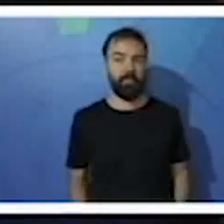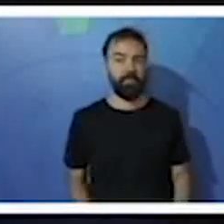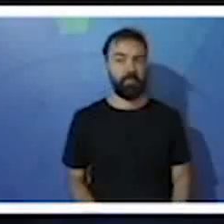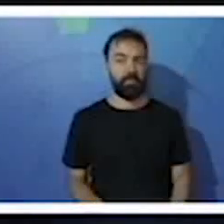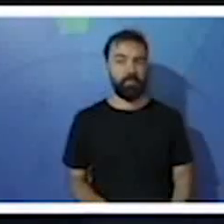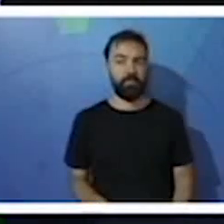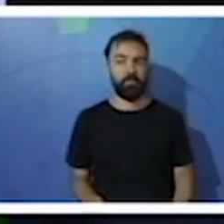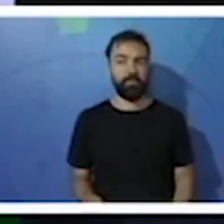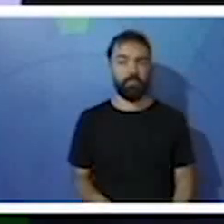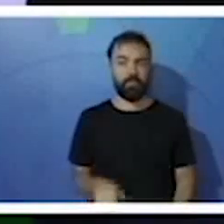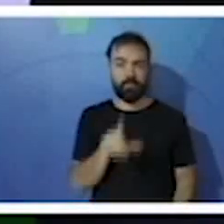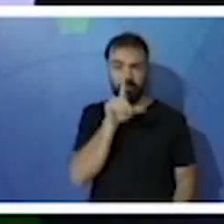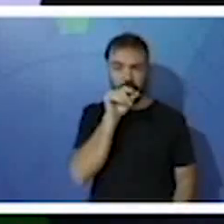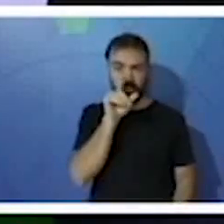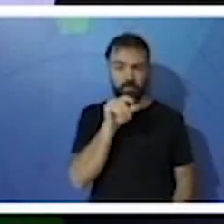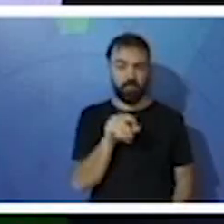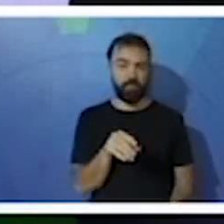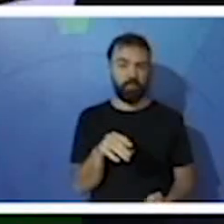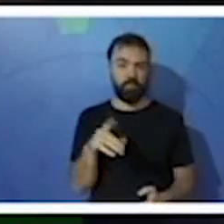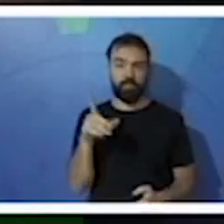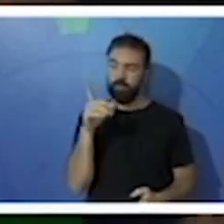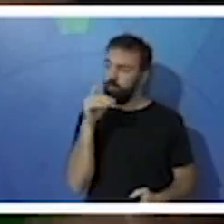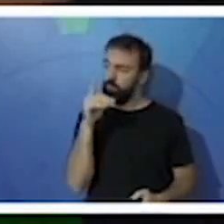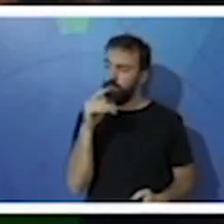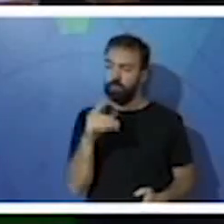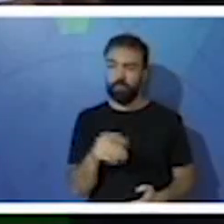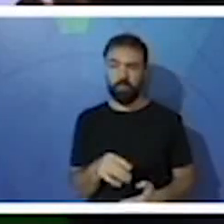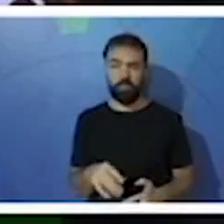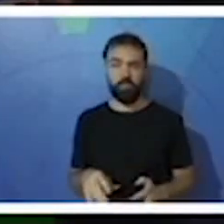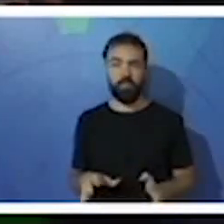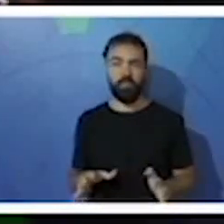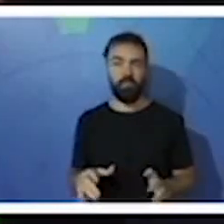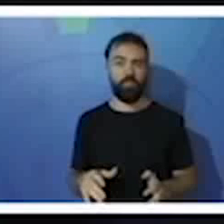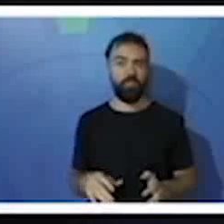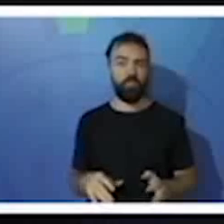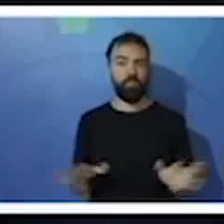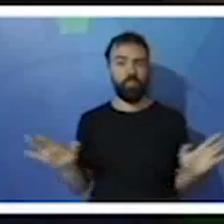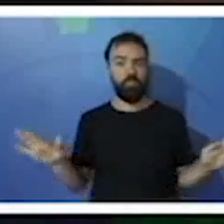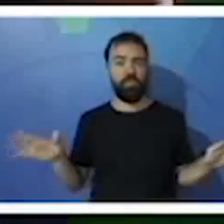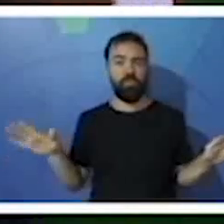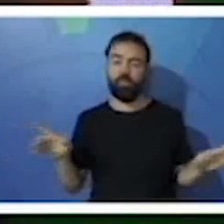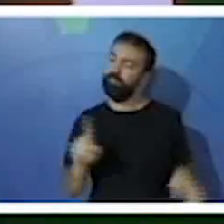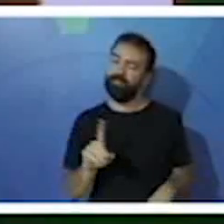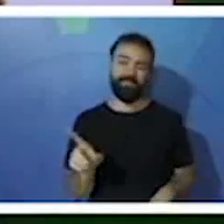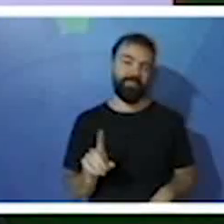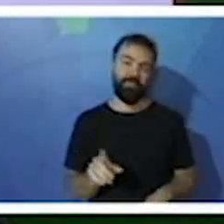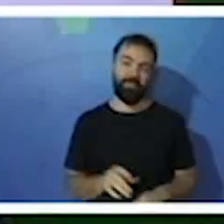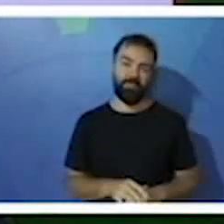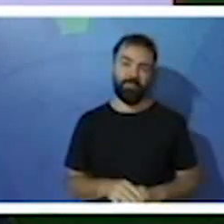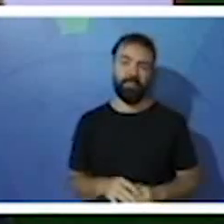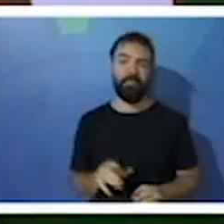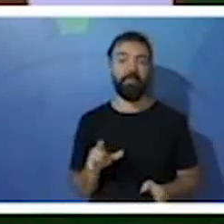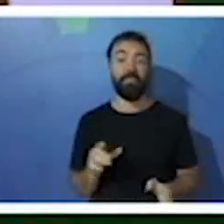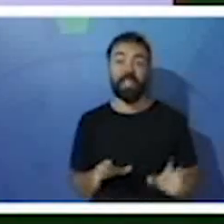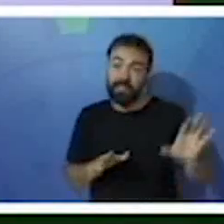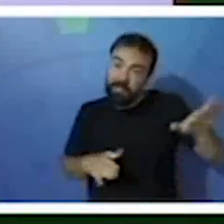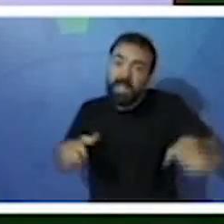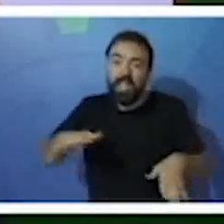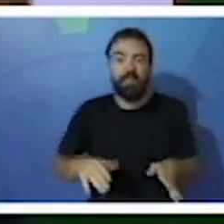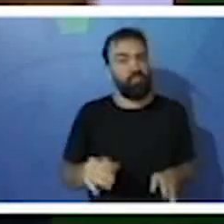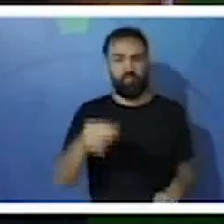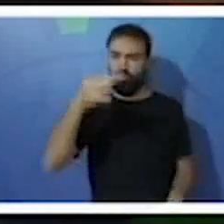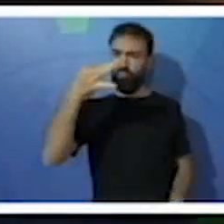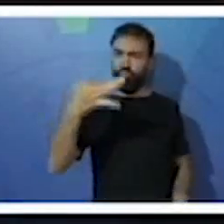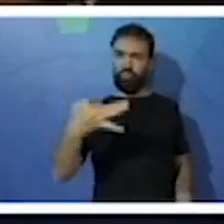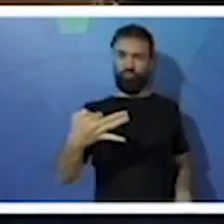pinguins são aves aquáticas, que não voam, tá? Mas eles nadam muito bem.